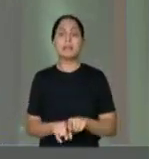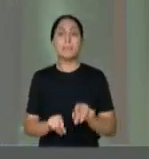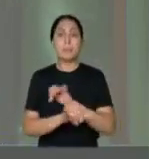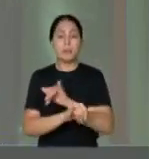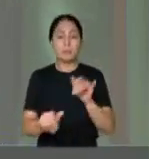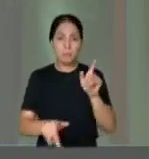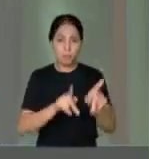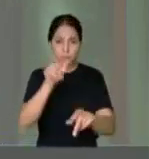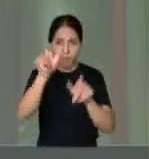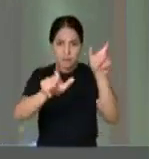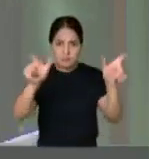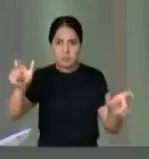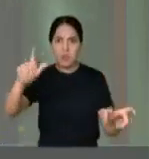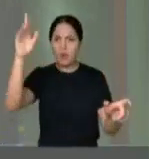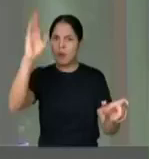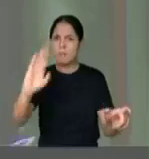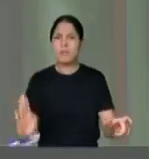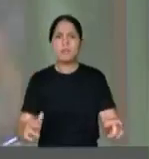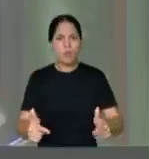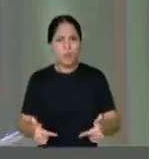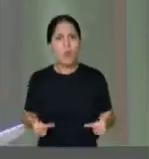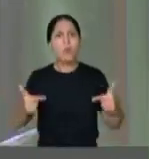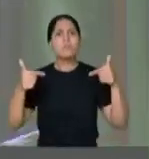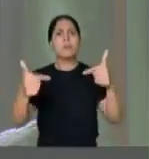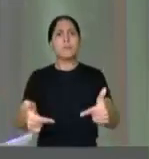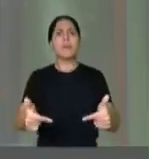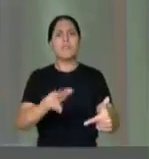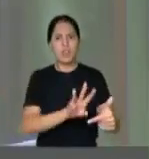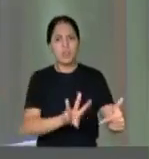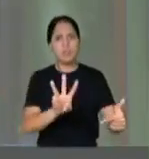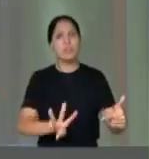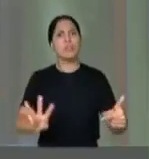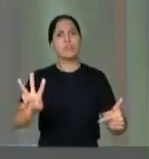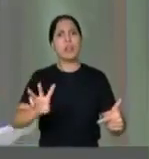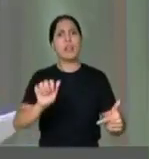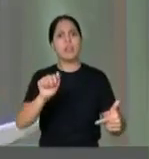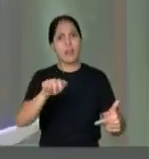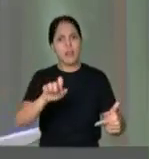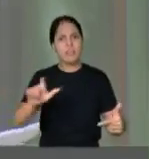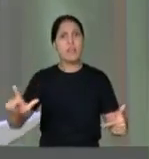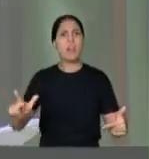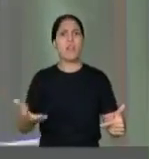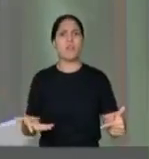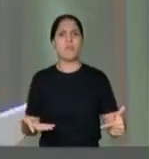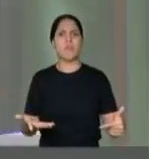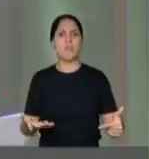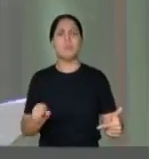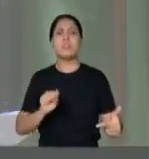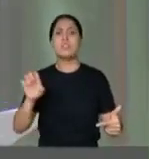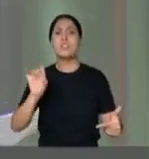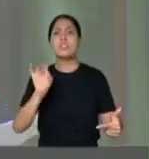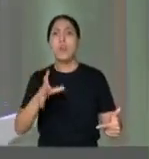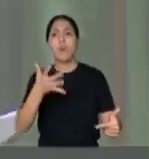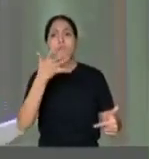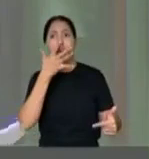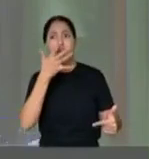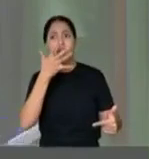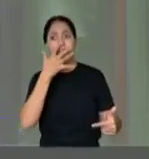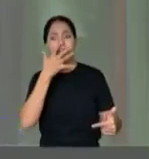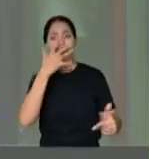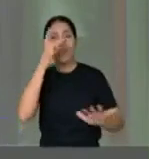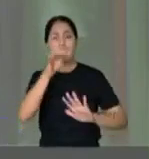brasileiros e brasileiras se manifestassem no site da ANEL sobre esse assunto, porque se for apenas olhar pelos